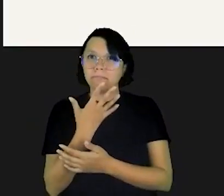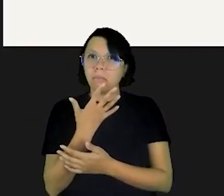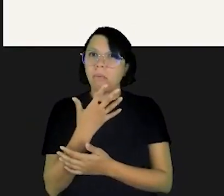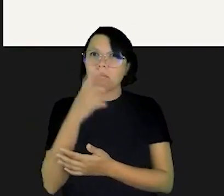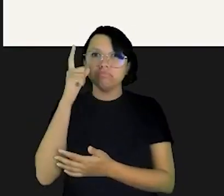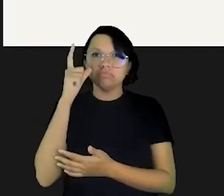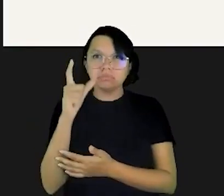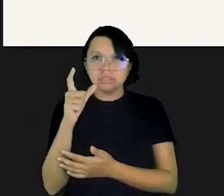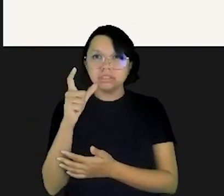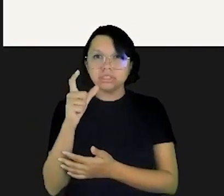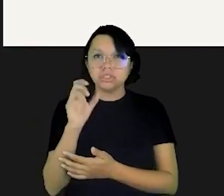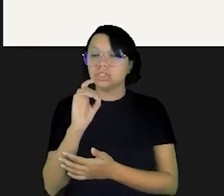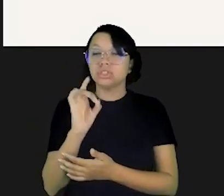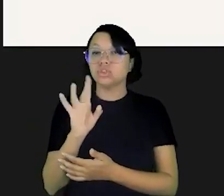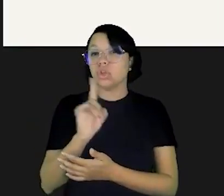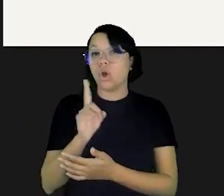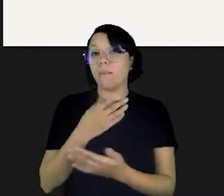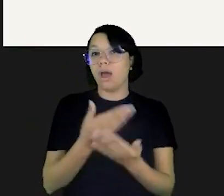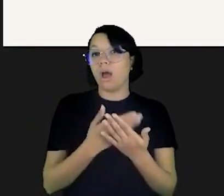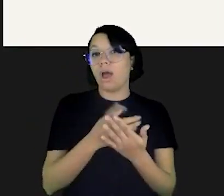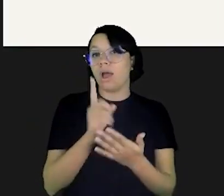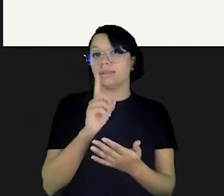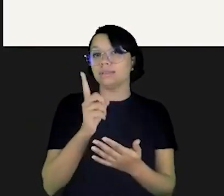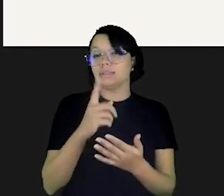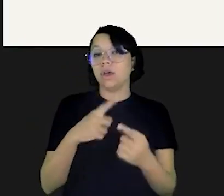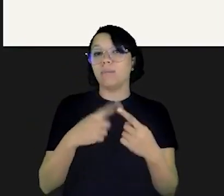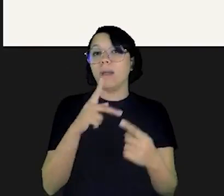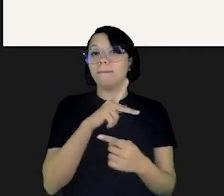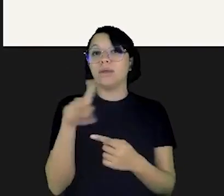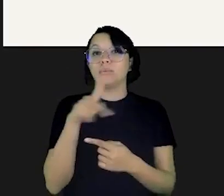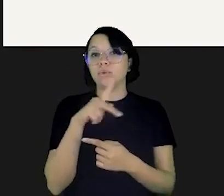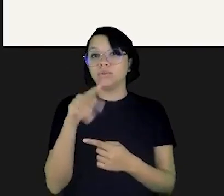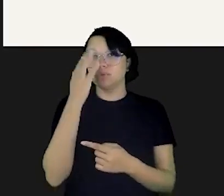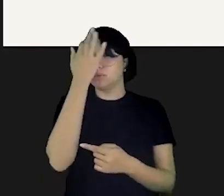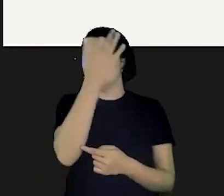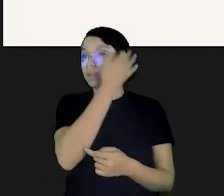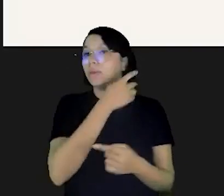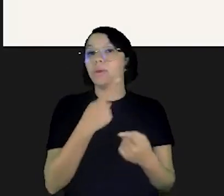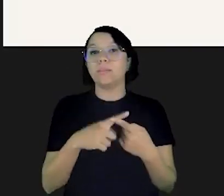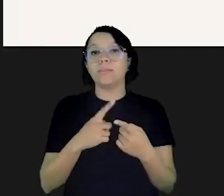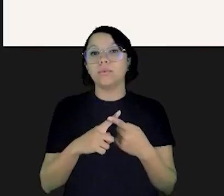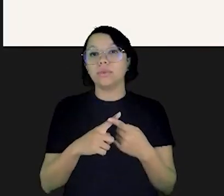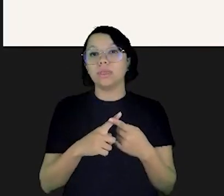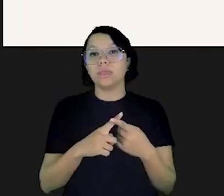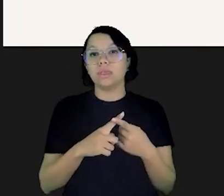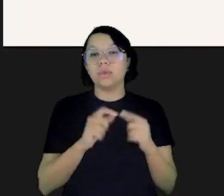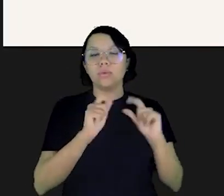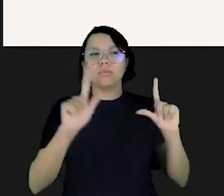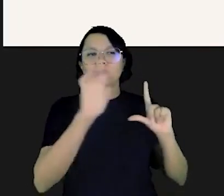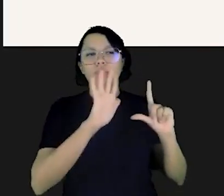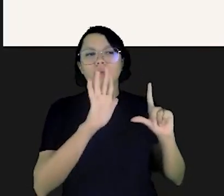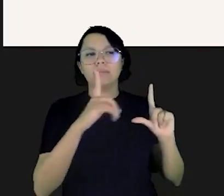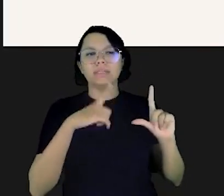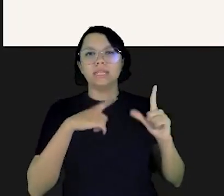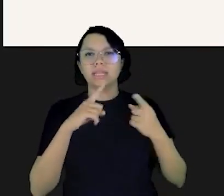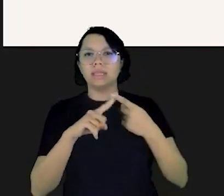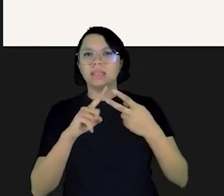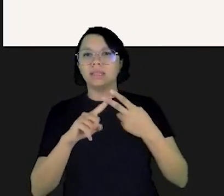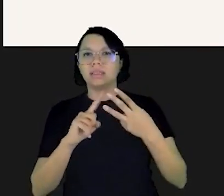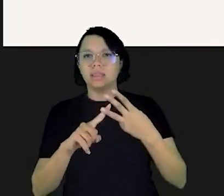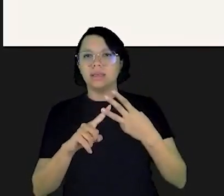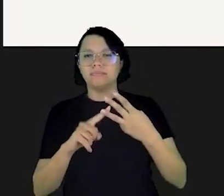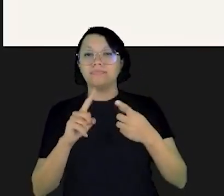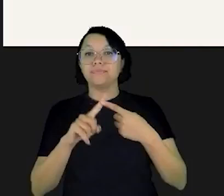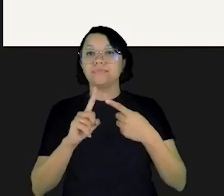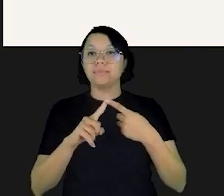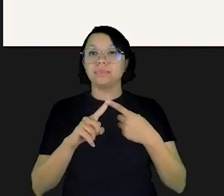gente tem visto que os resultados são bastante interessantes não só para os estudantes mas também para os professores porque o programa tem três